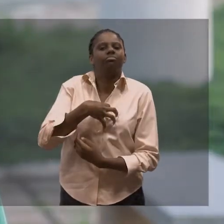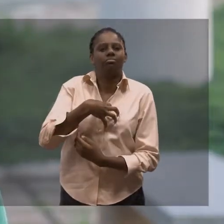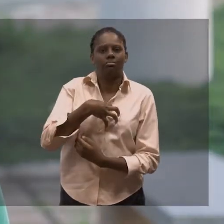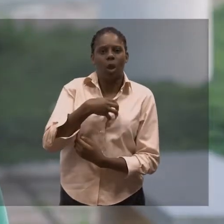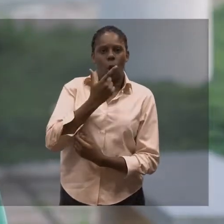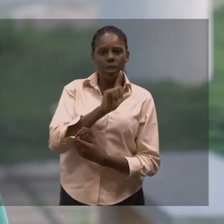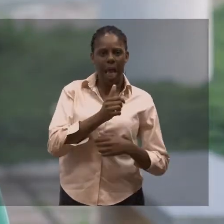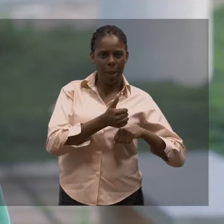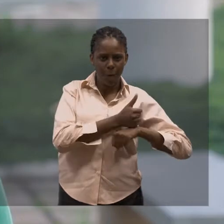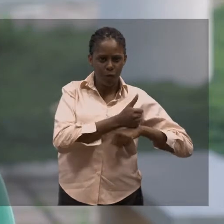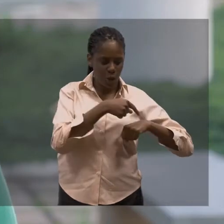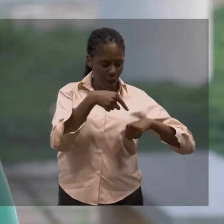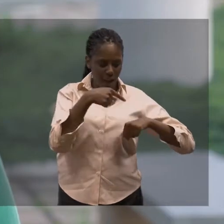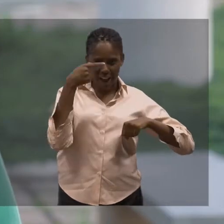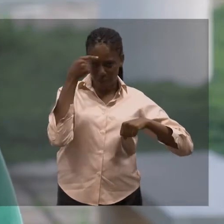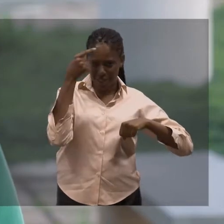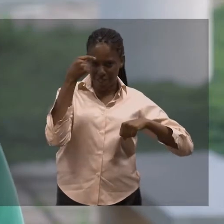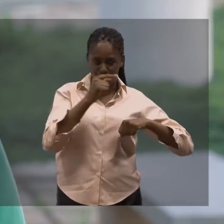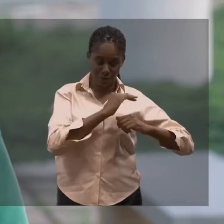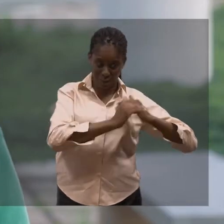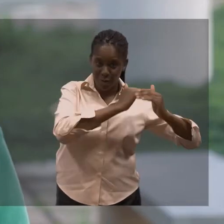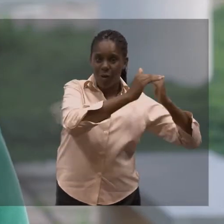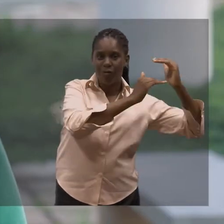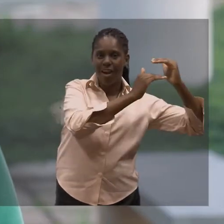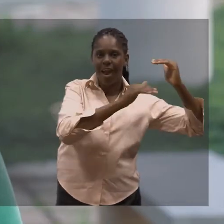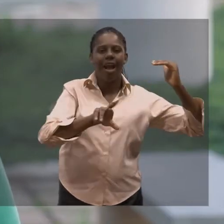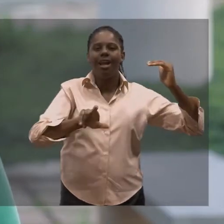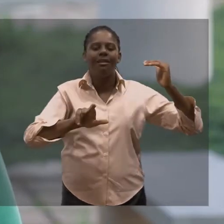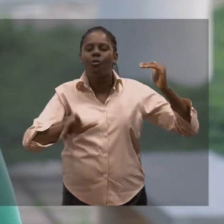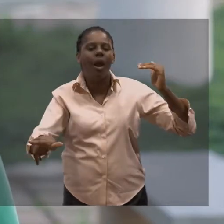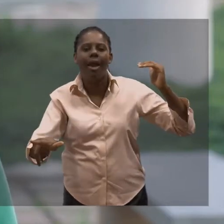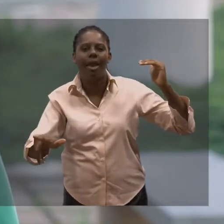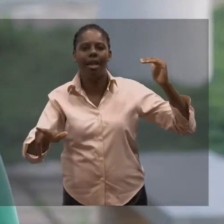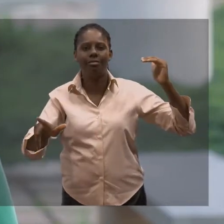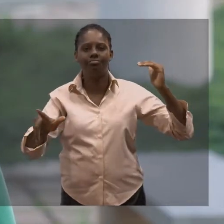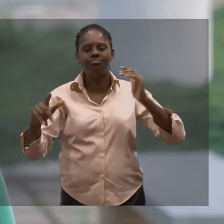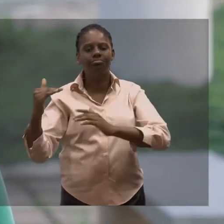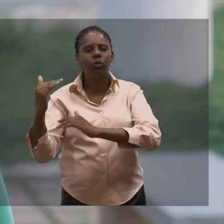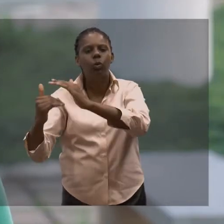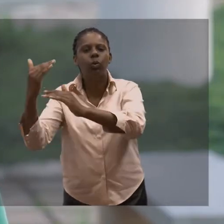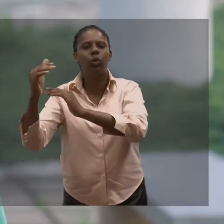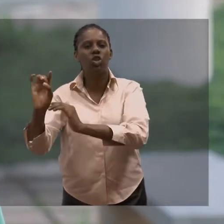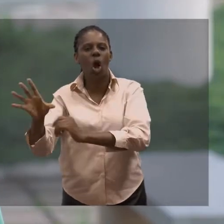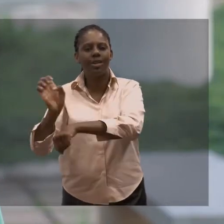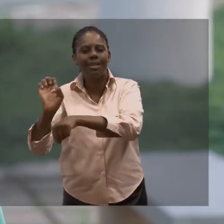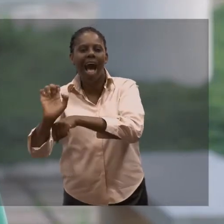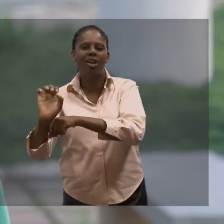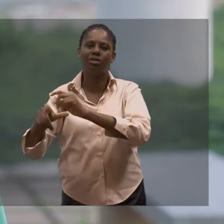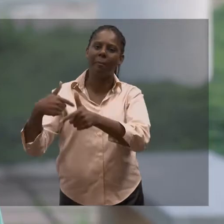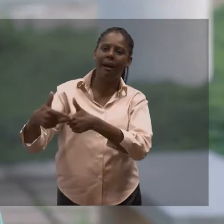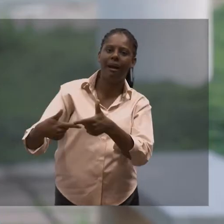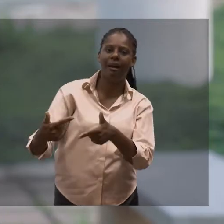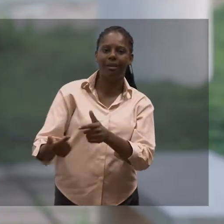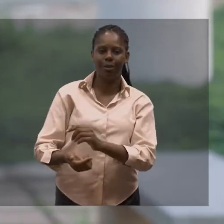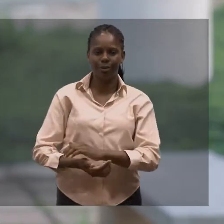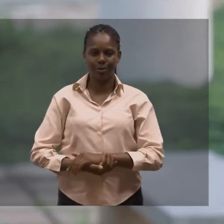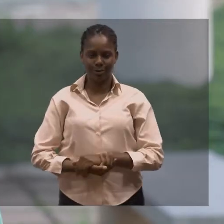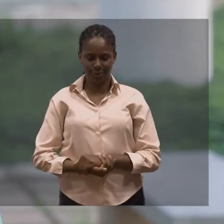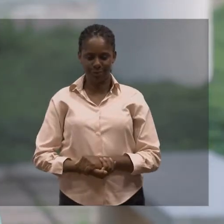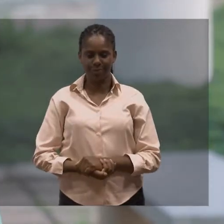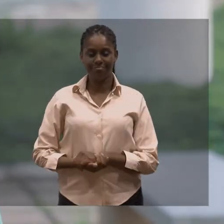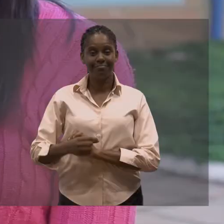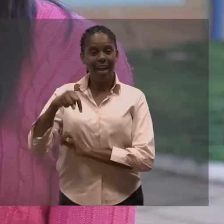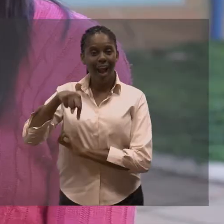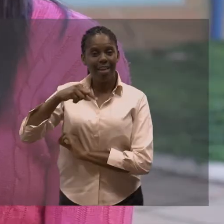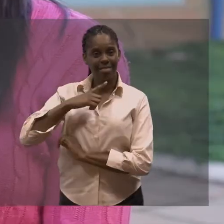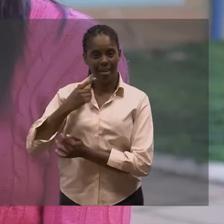vir para ter essa sensação de poder crescer como profissional desde dentro da faculdade, não só quando ele for fazer um estágio, só quando